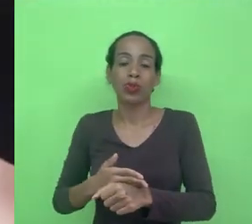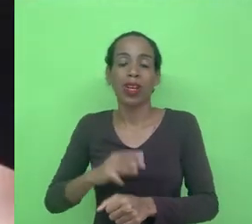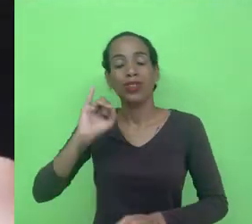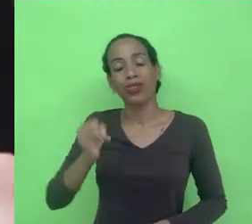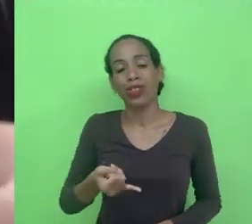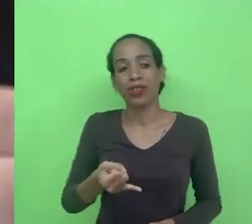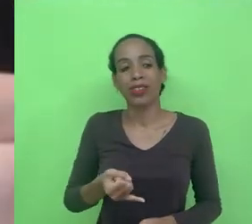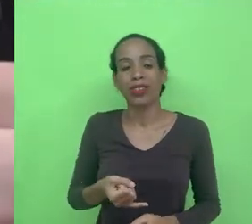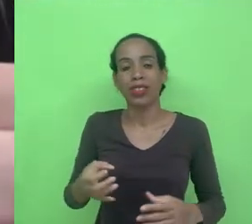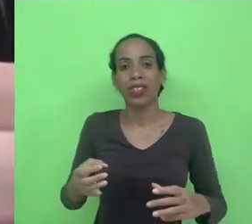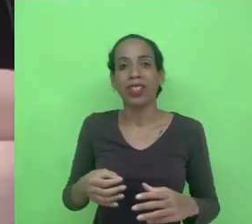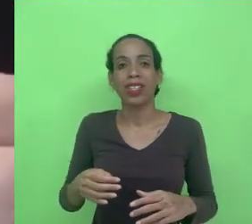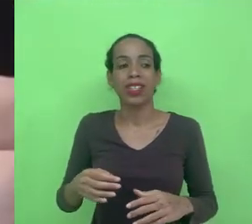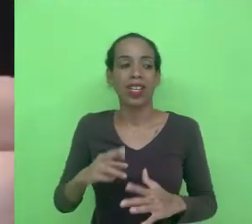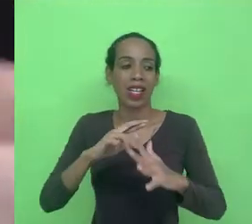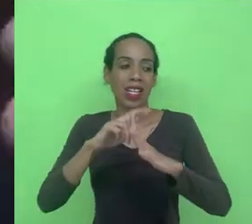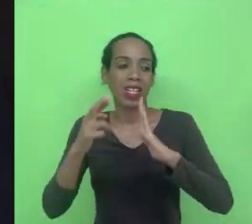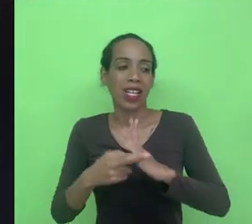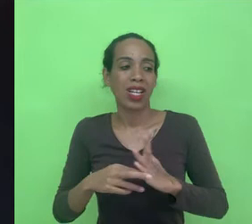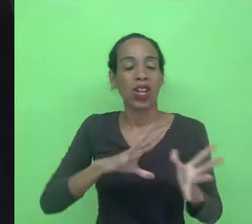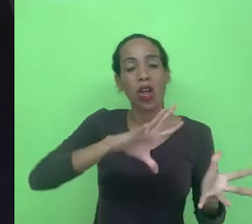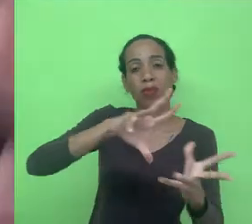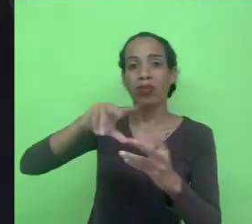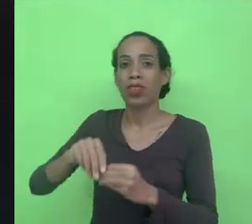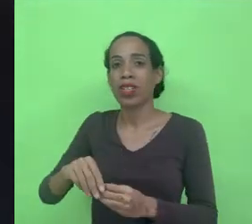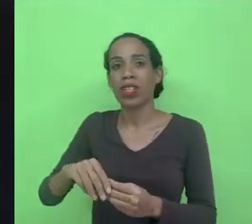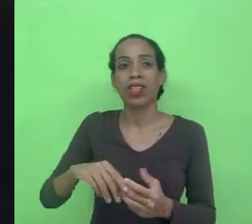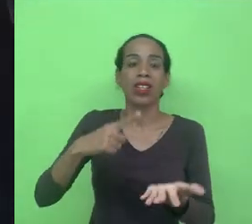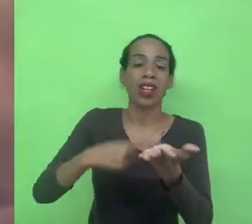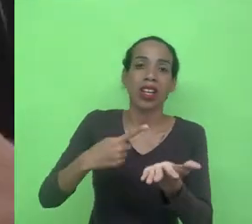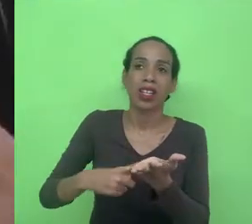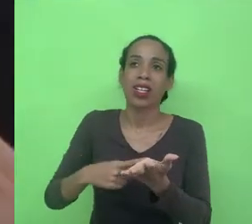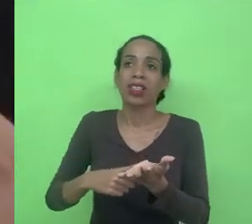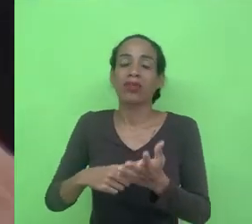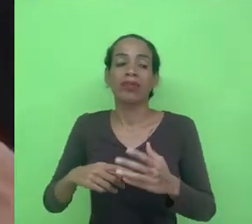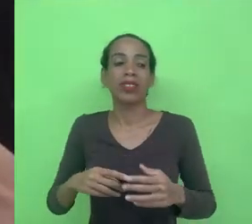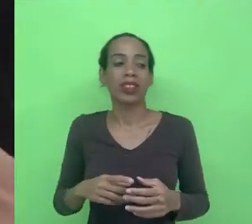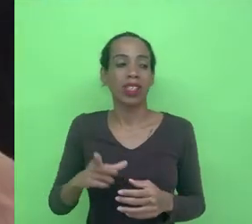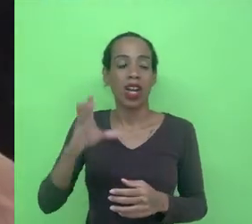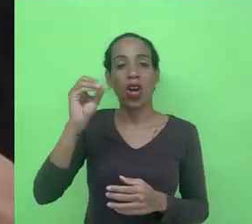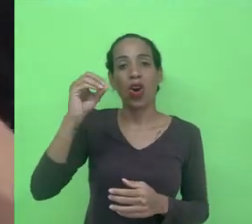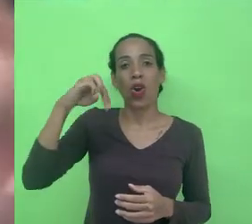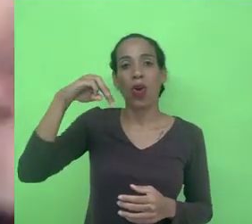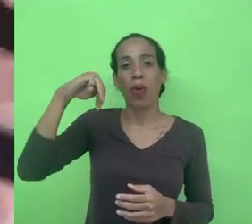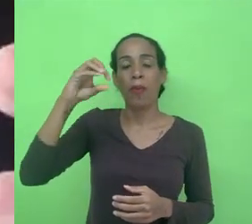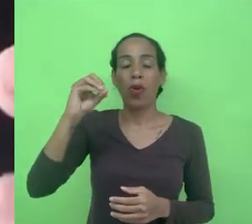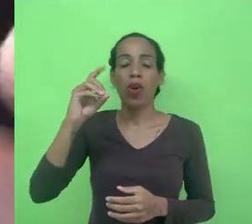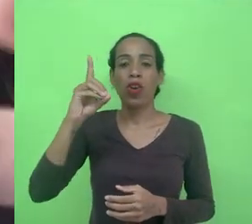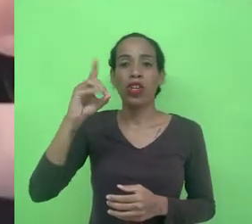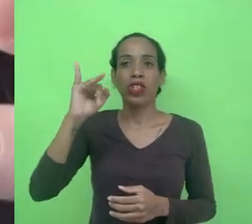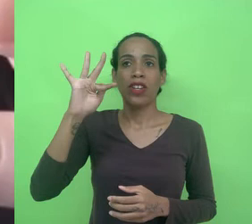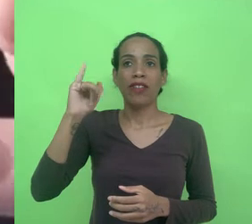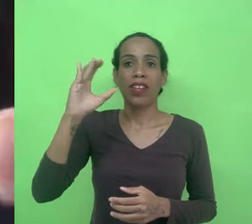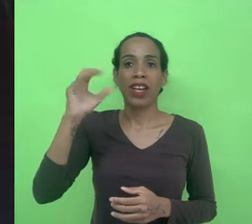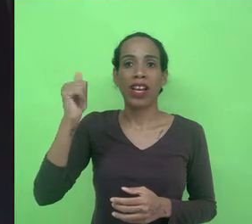sociedade em rede da globalização da dataficação da comodificação da sociedade por exemplo eu não acho que uma lei